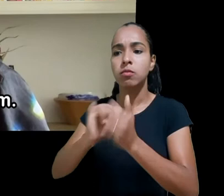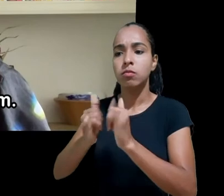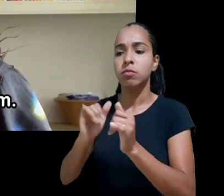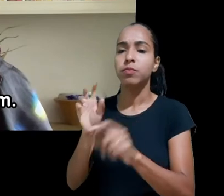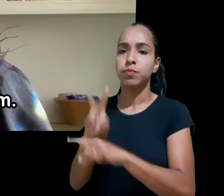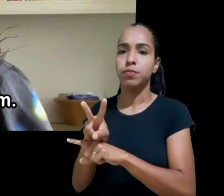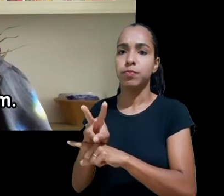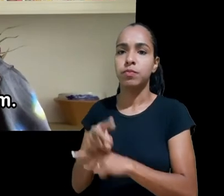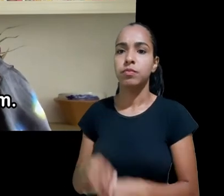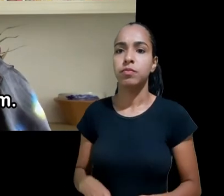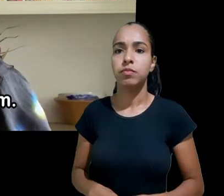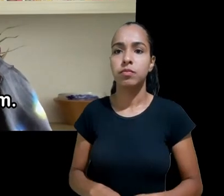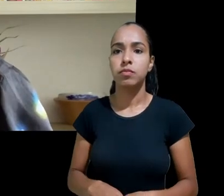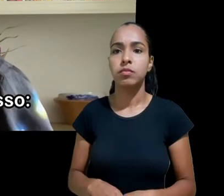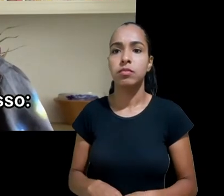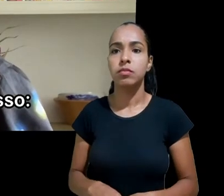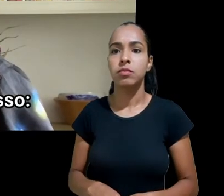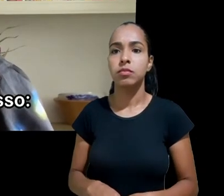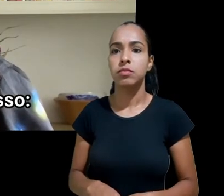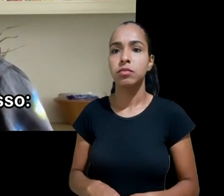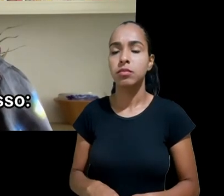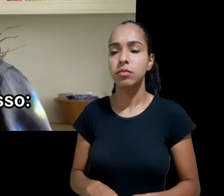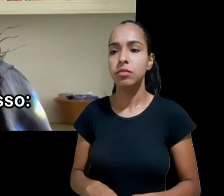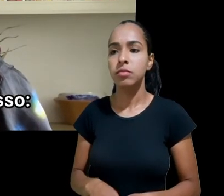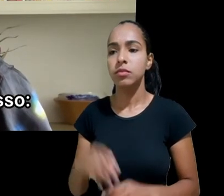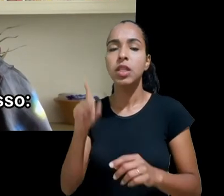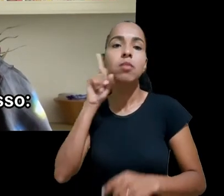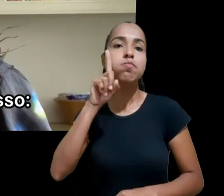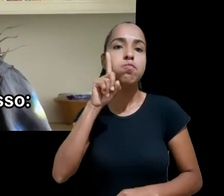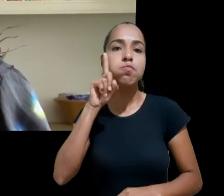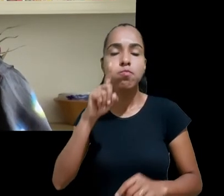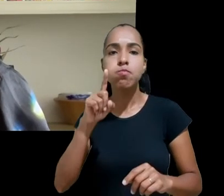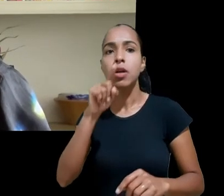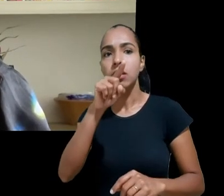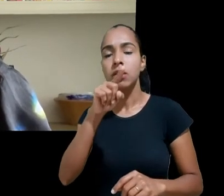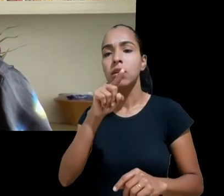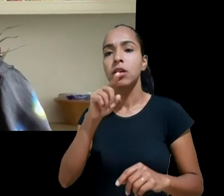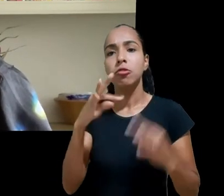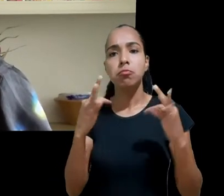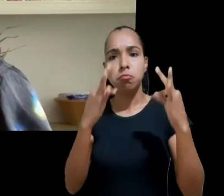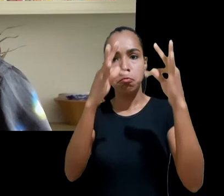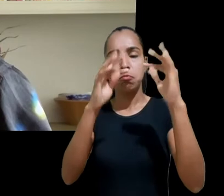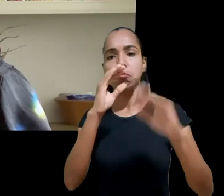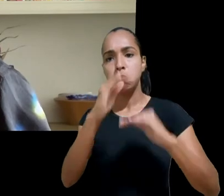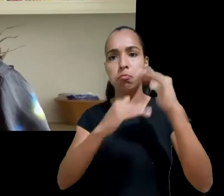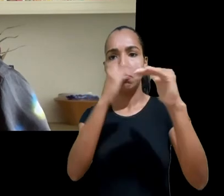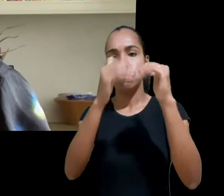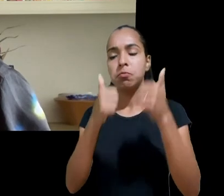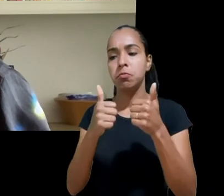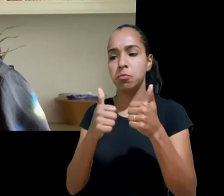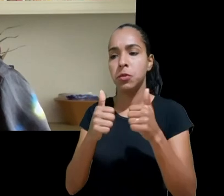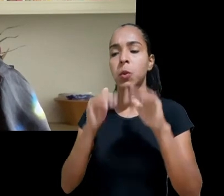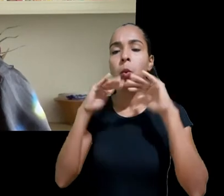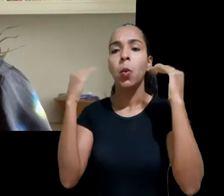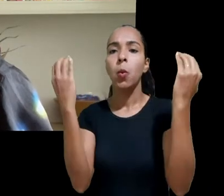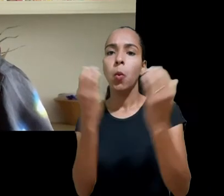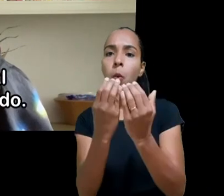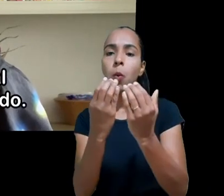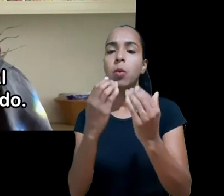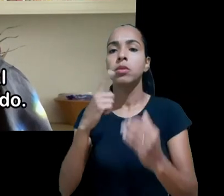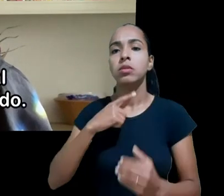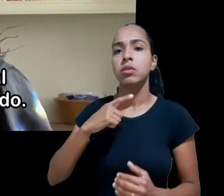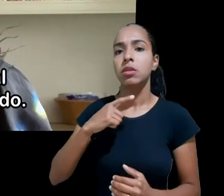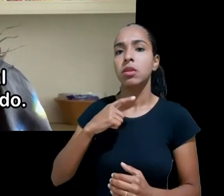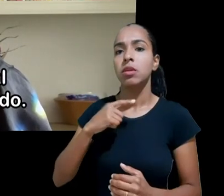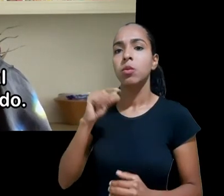vemos avanços nos Estados Unidos também há dois projetos de lei no Congresso na Câmara Cat Castor tem o projeto de lei privacy enquanto